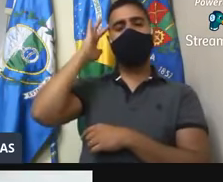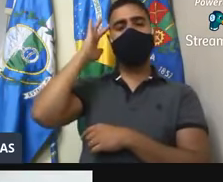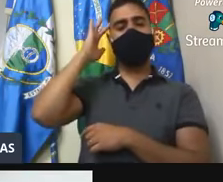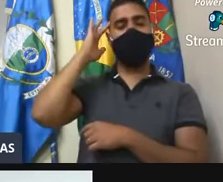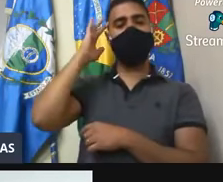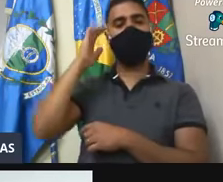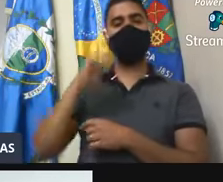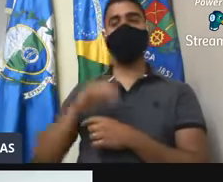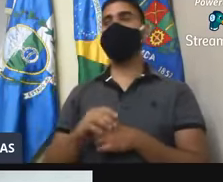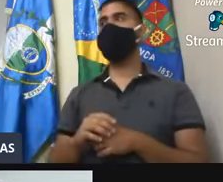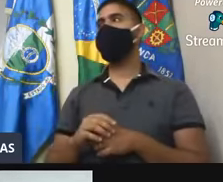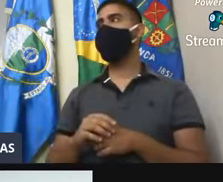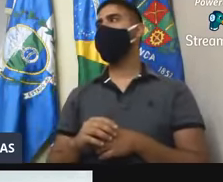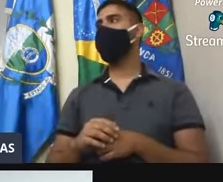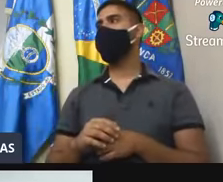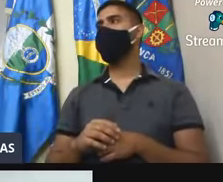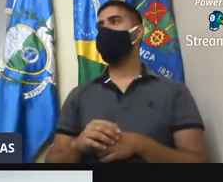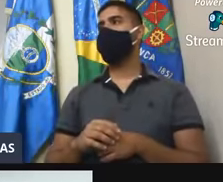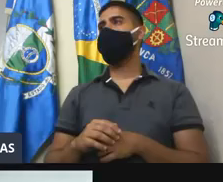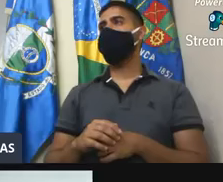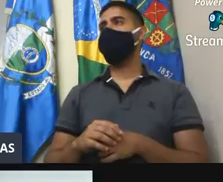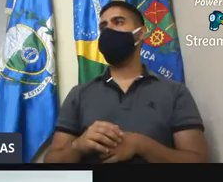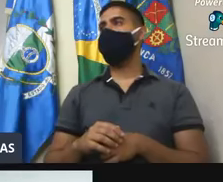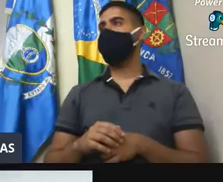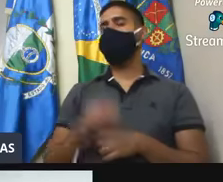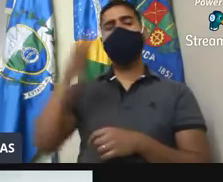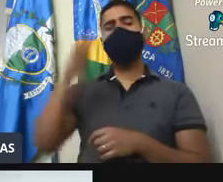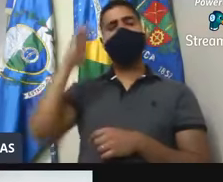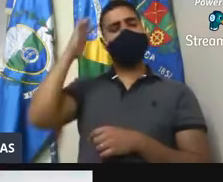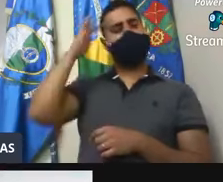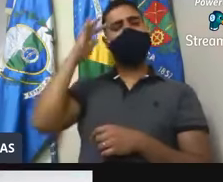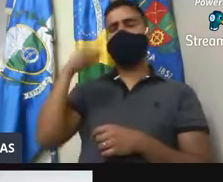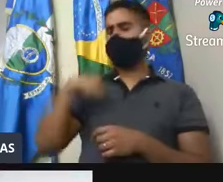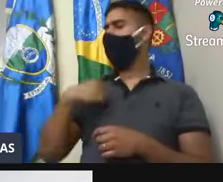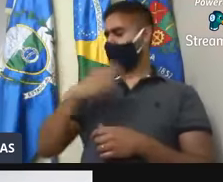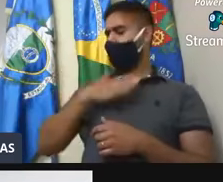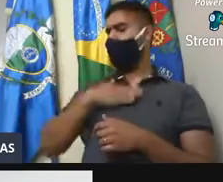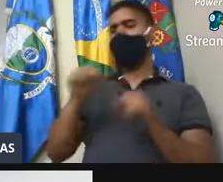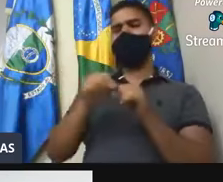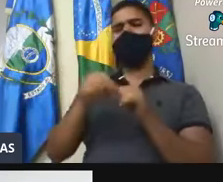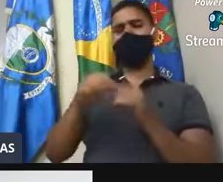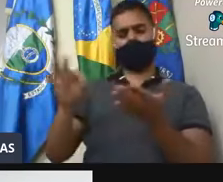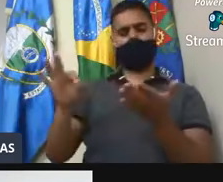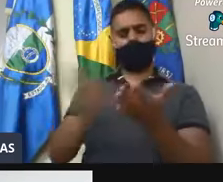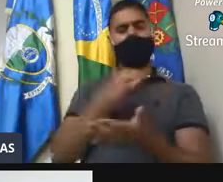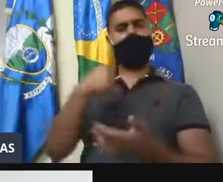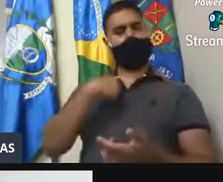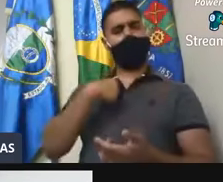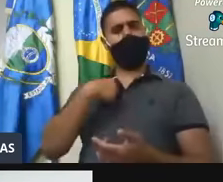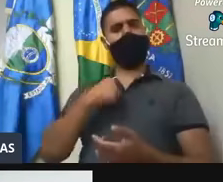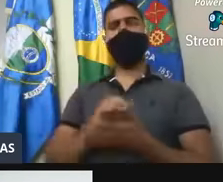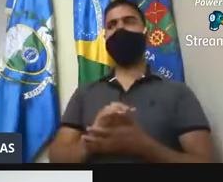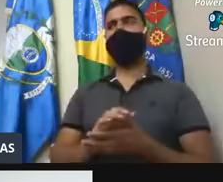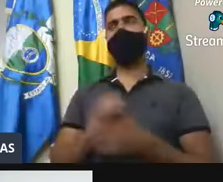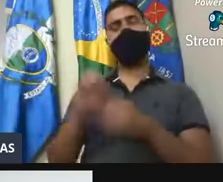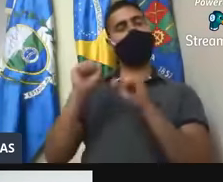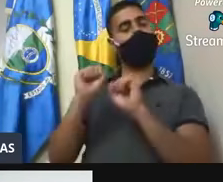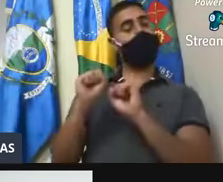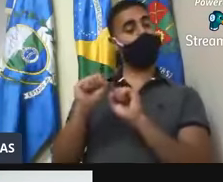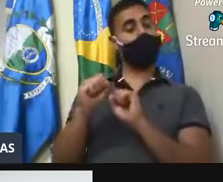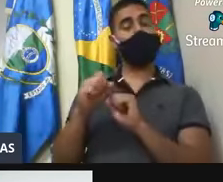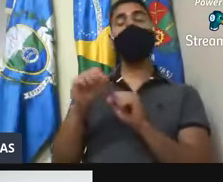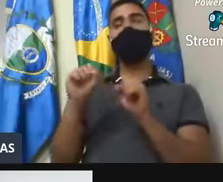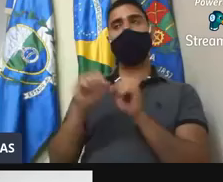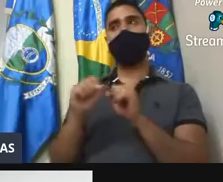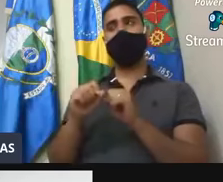que, pelo menos, eles assinam embaixo nas coisas que eles fazem. Pode ser que seja. Eu vou falar igual um